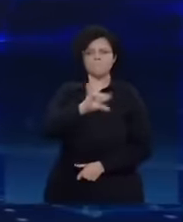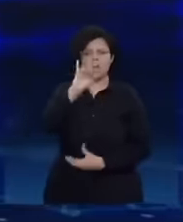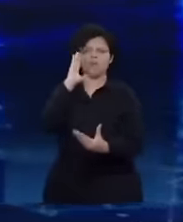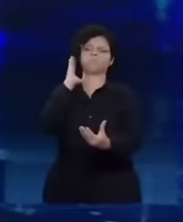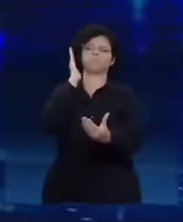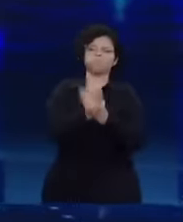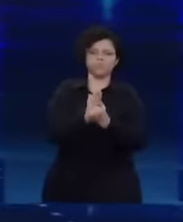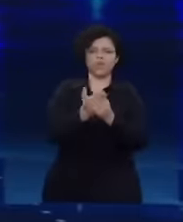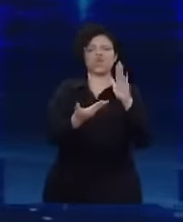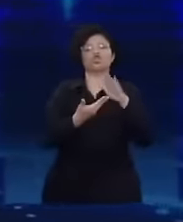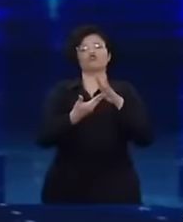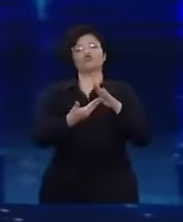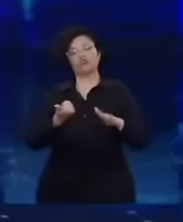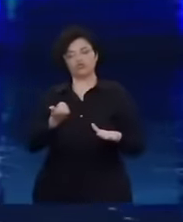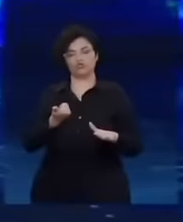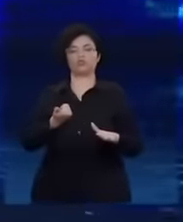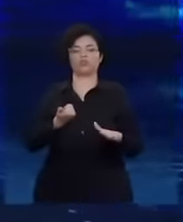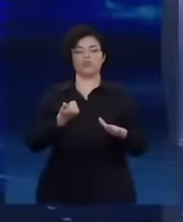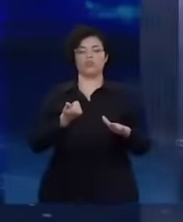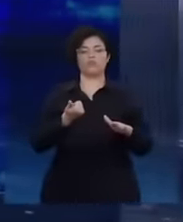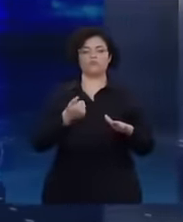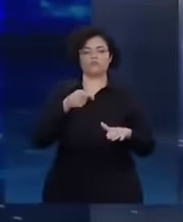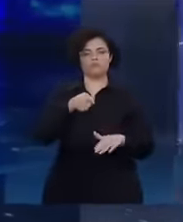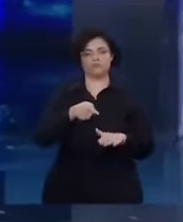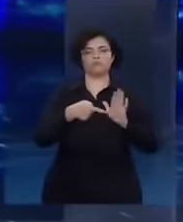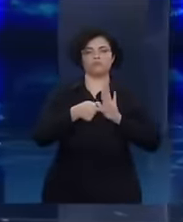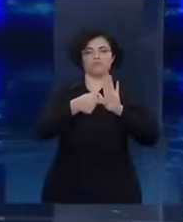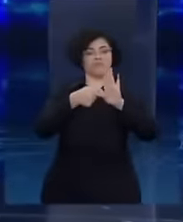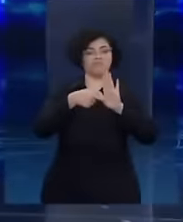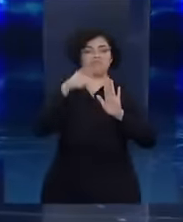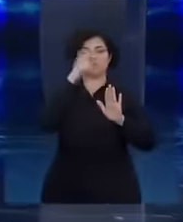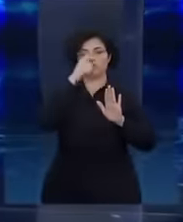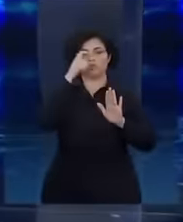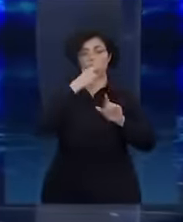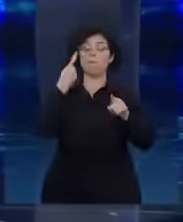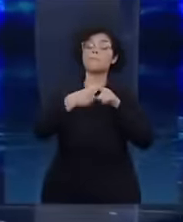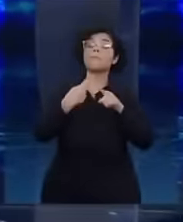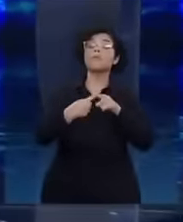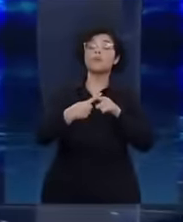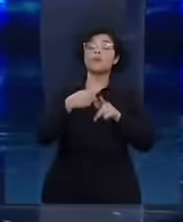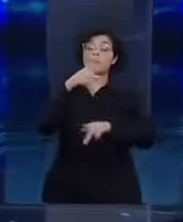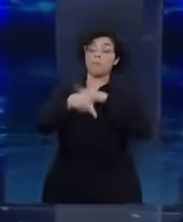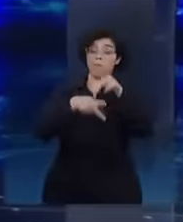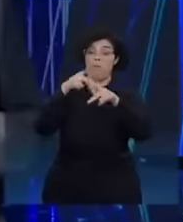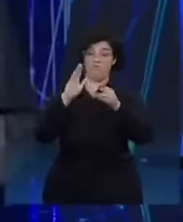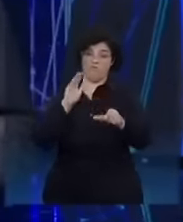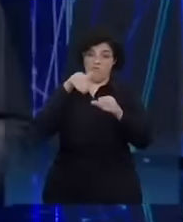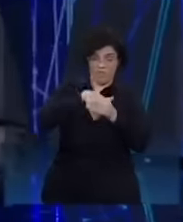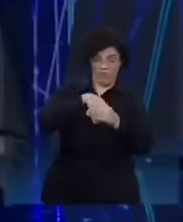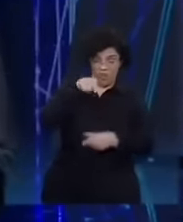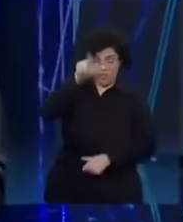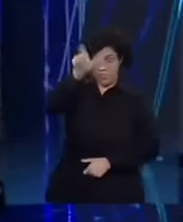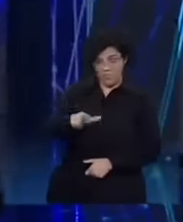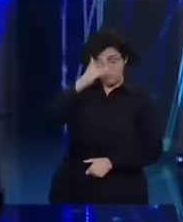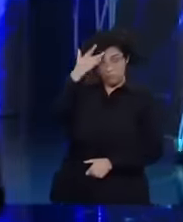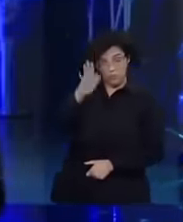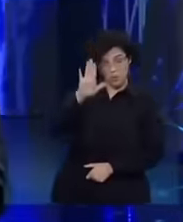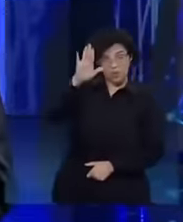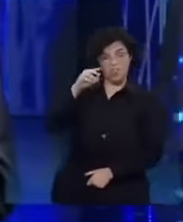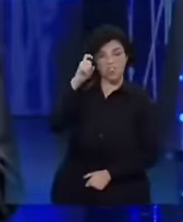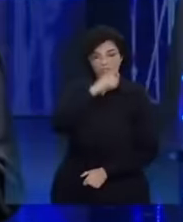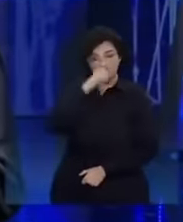processo para tirar as coisas que são mentirosas. porque o povo se votar num candidato que mente sabe que esse